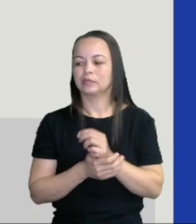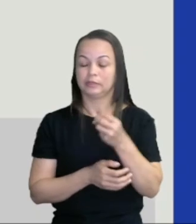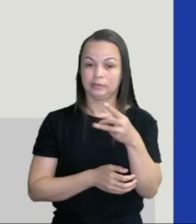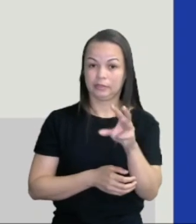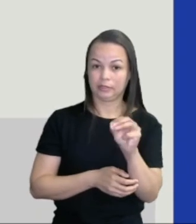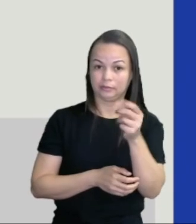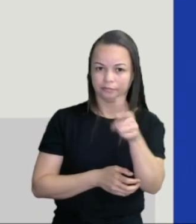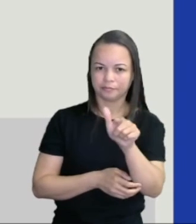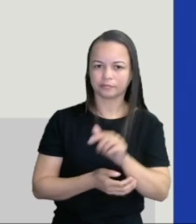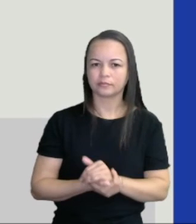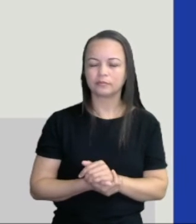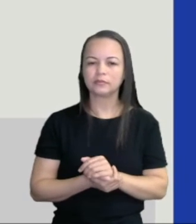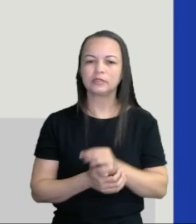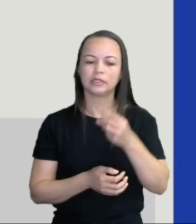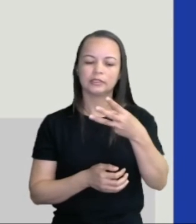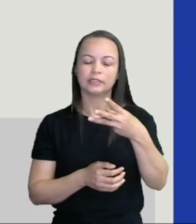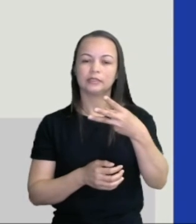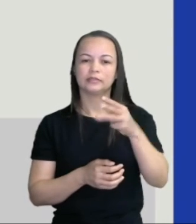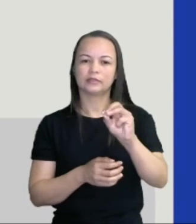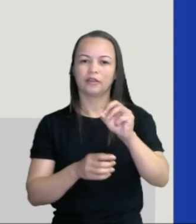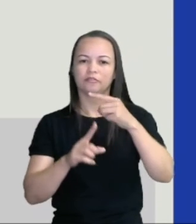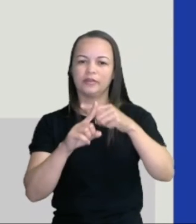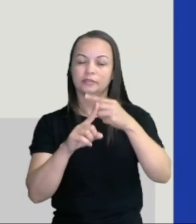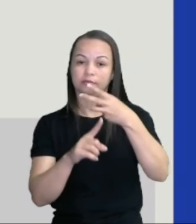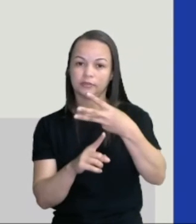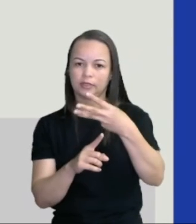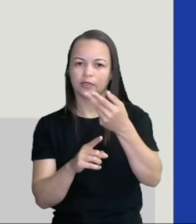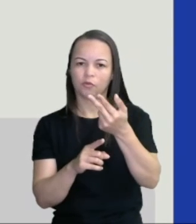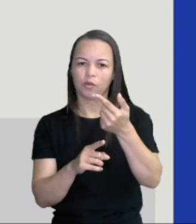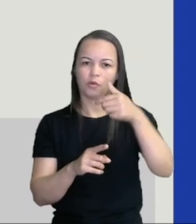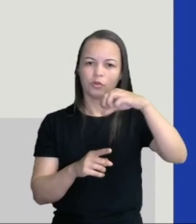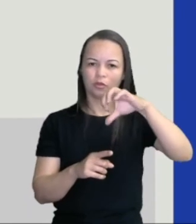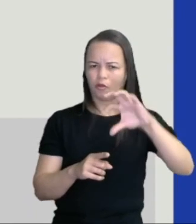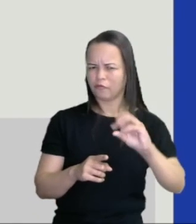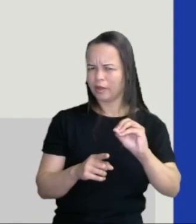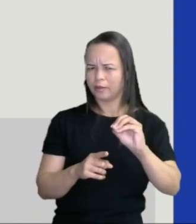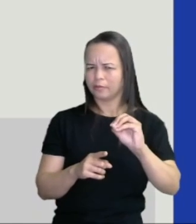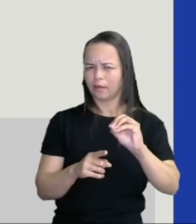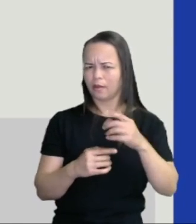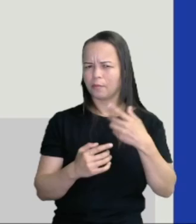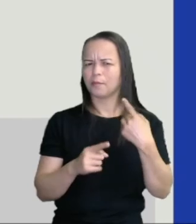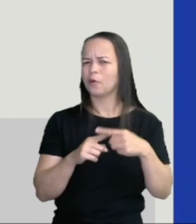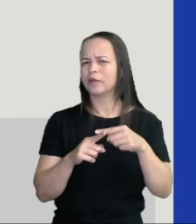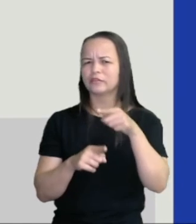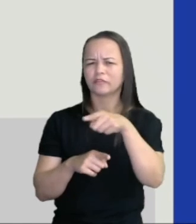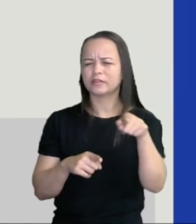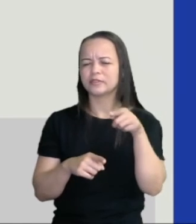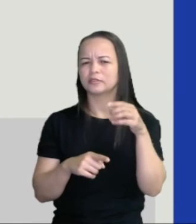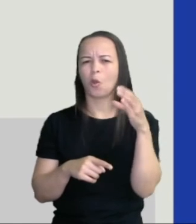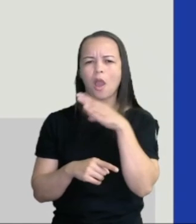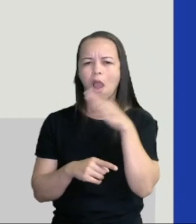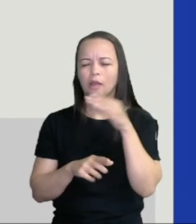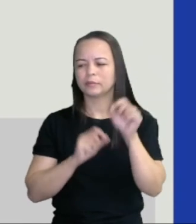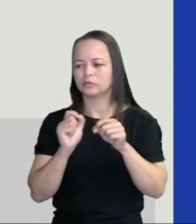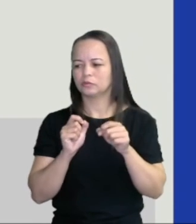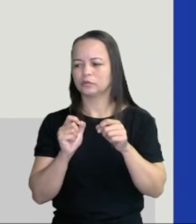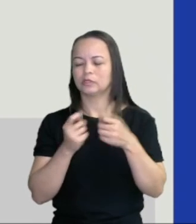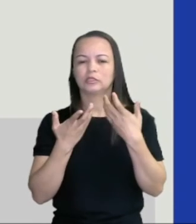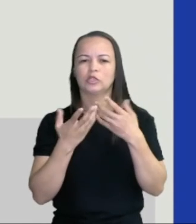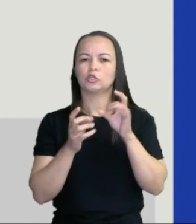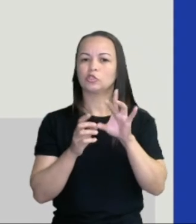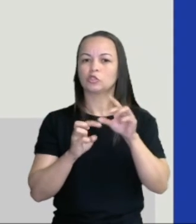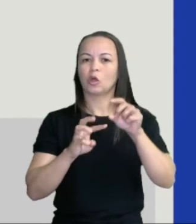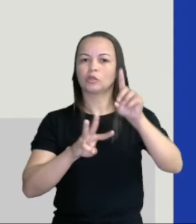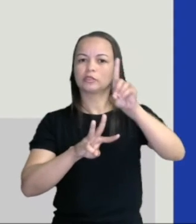novo. 30 vezes 3, 90. Por que tão rápido a senhora está fazendo assim? Calcula só os algarismos que estão na